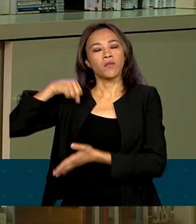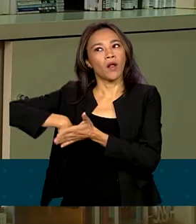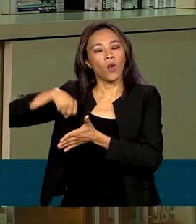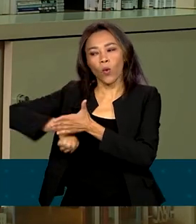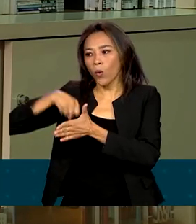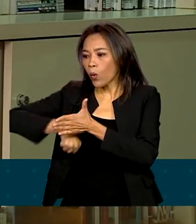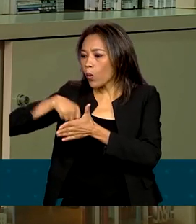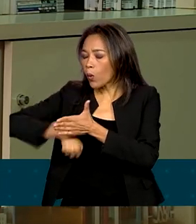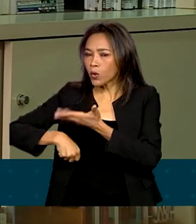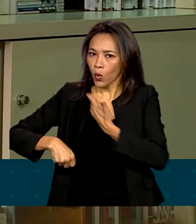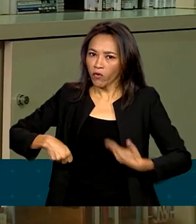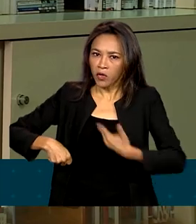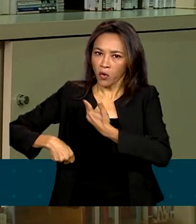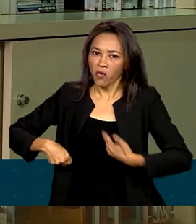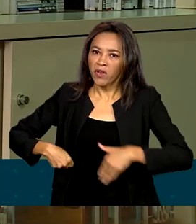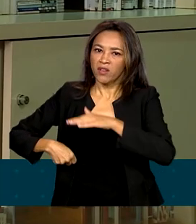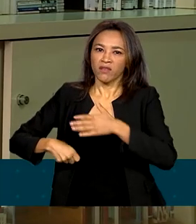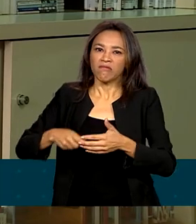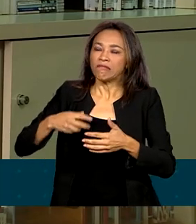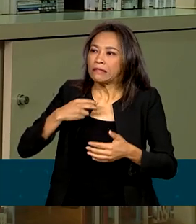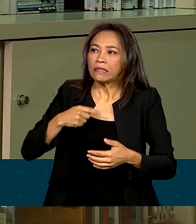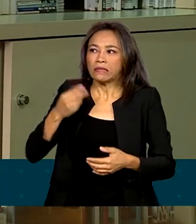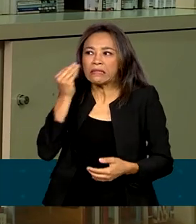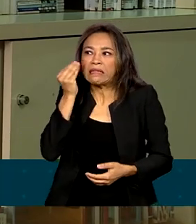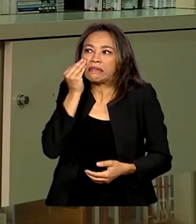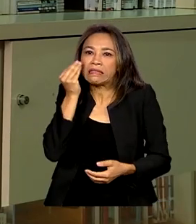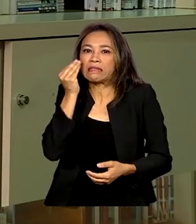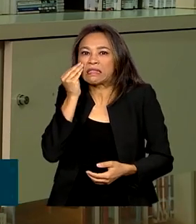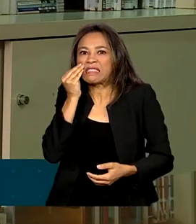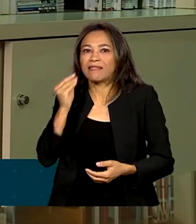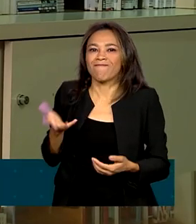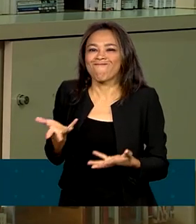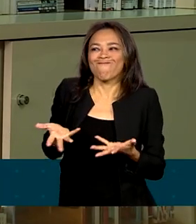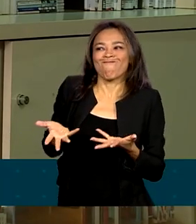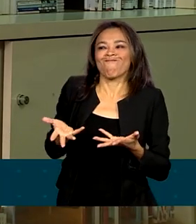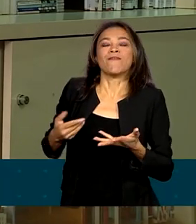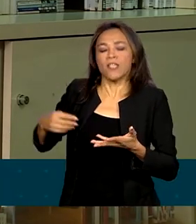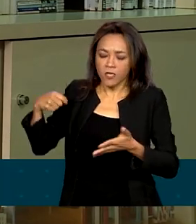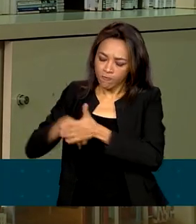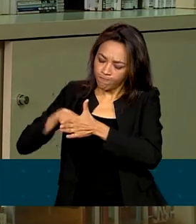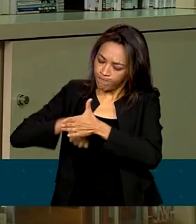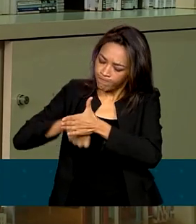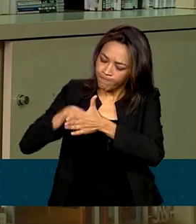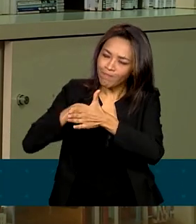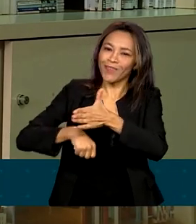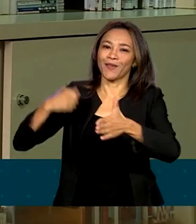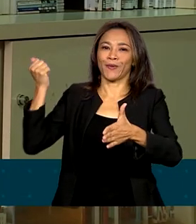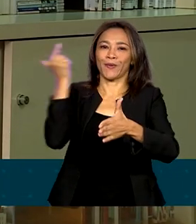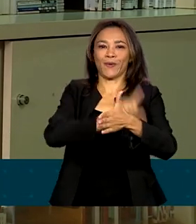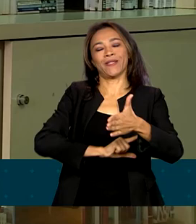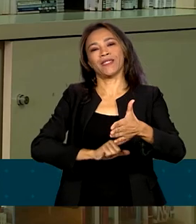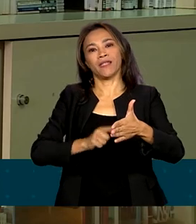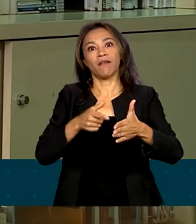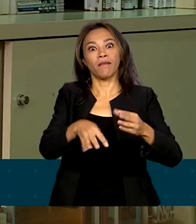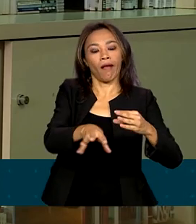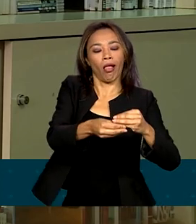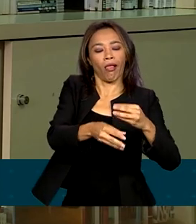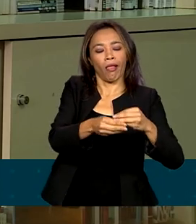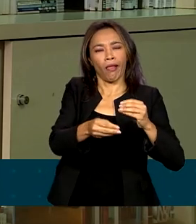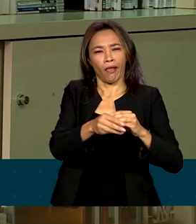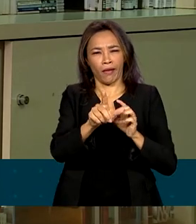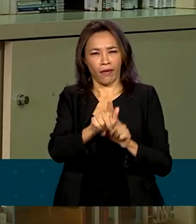muitos governantes insistindo em burlar essa lei, trazendo para o vencimento as gratificações. Isso aconteceu e continua acontecendo.